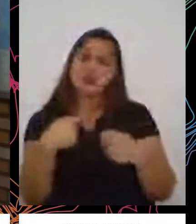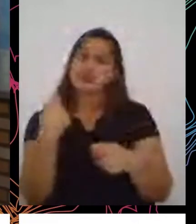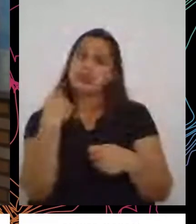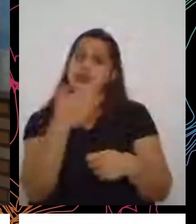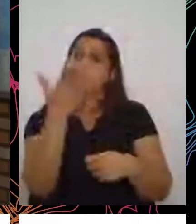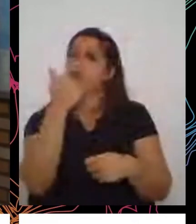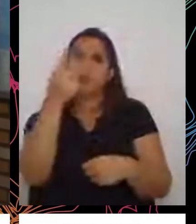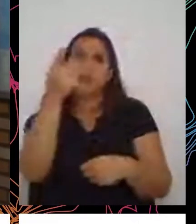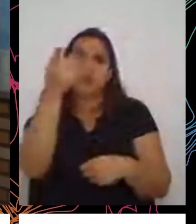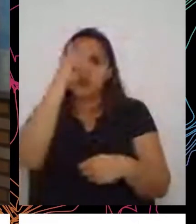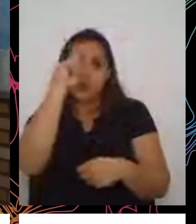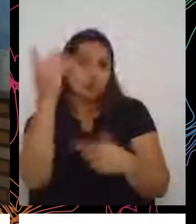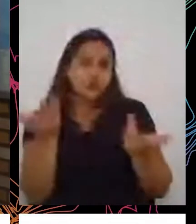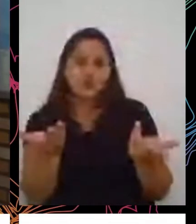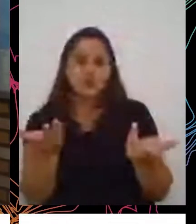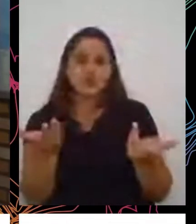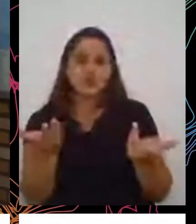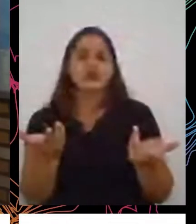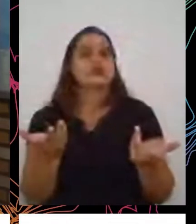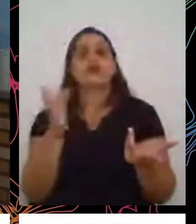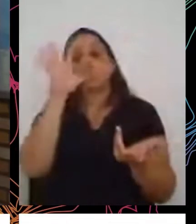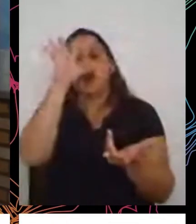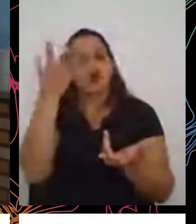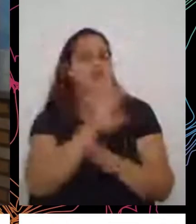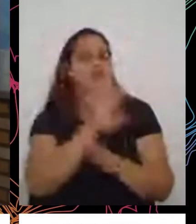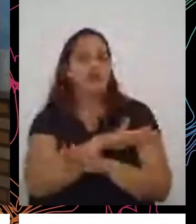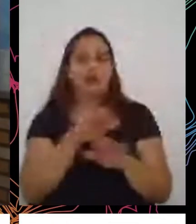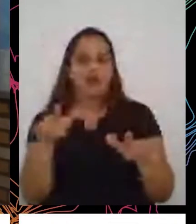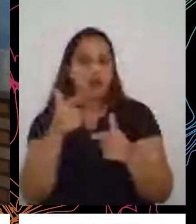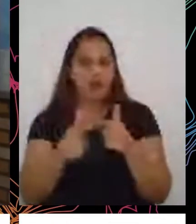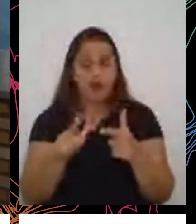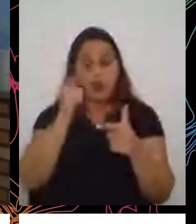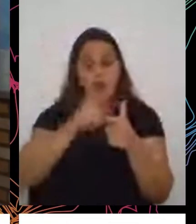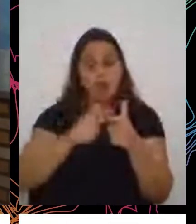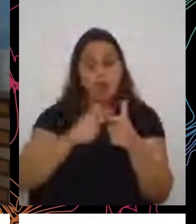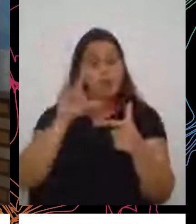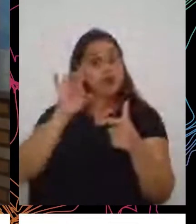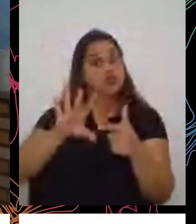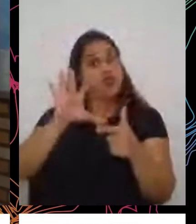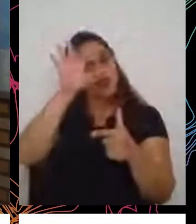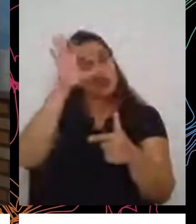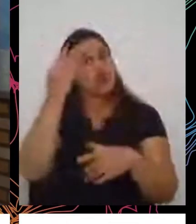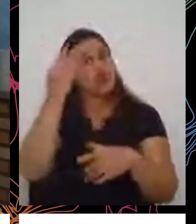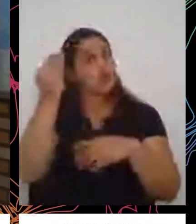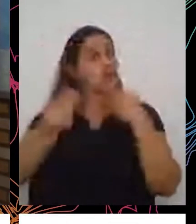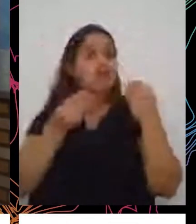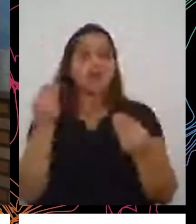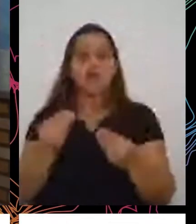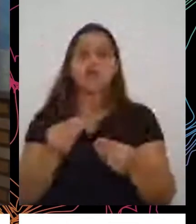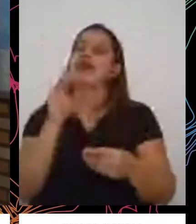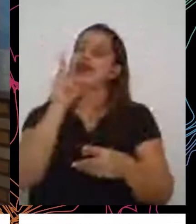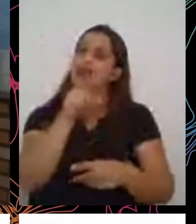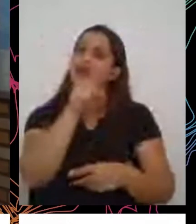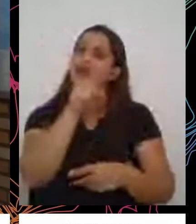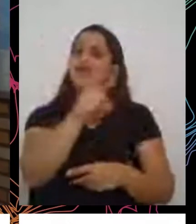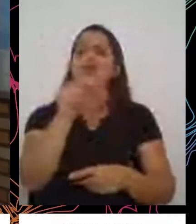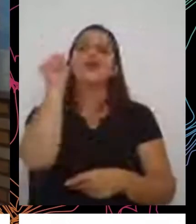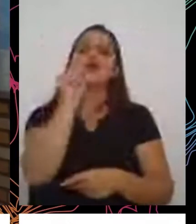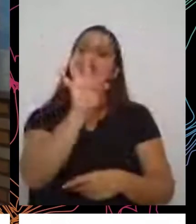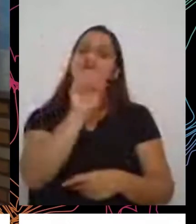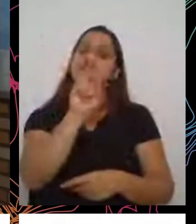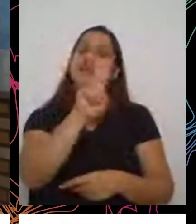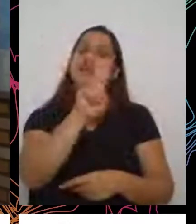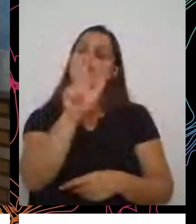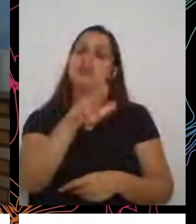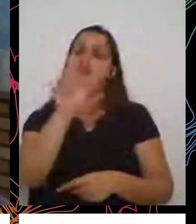dia. Então, não resolve o problema. O problema só se resolve exatamente como a Tereza começou a colocar. Através de